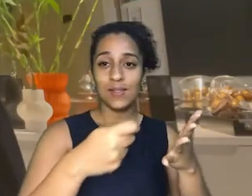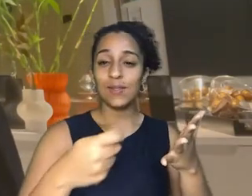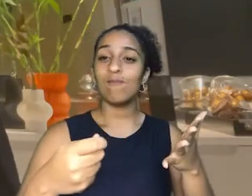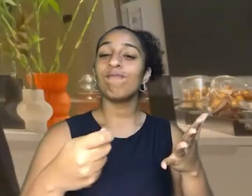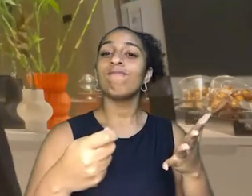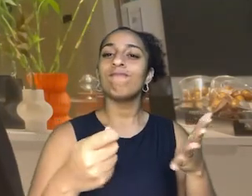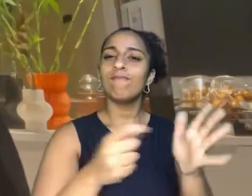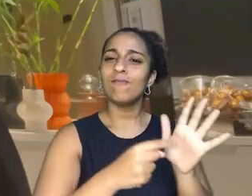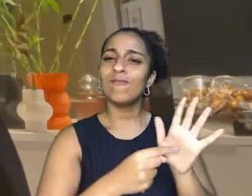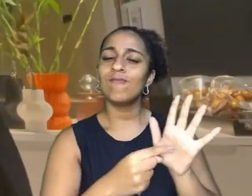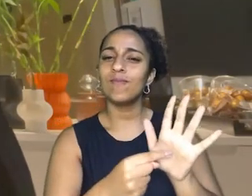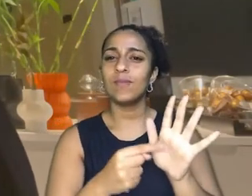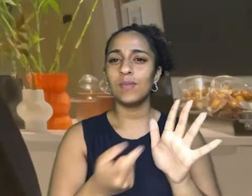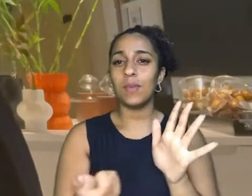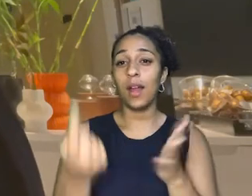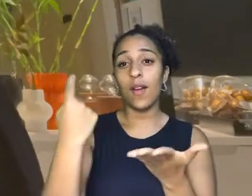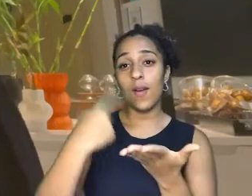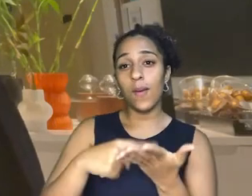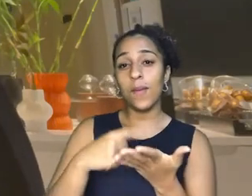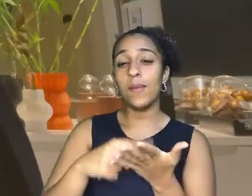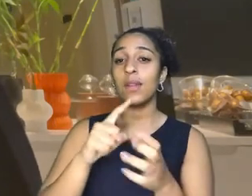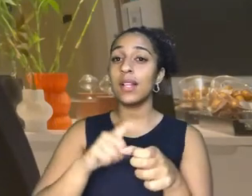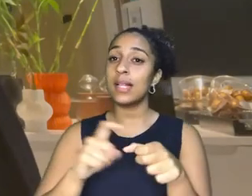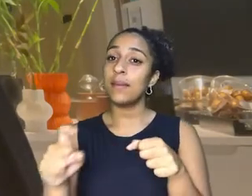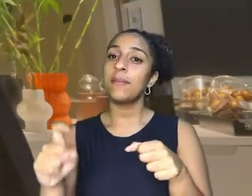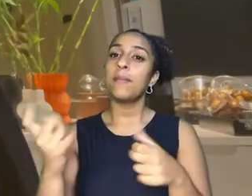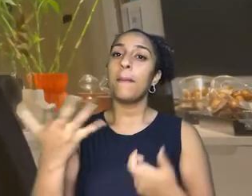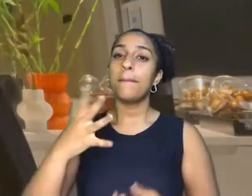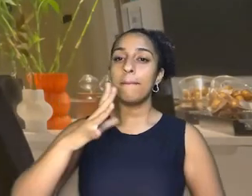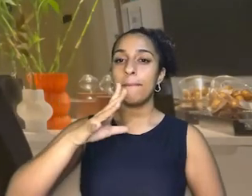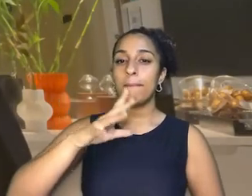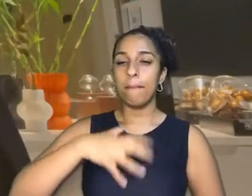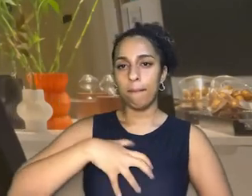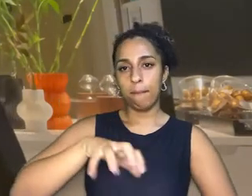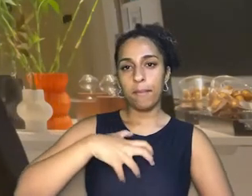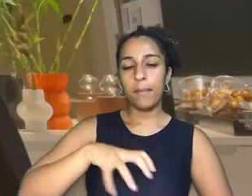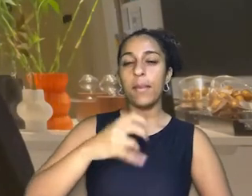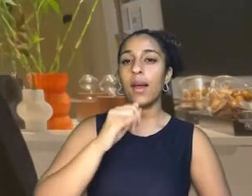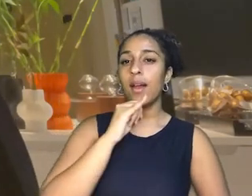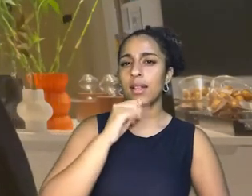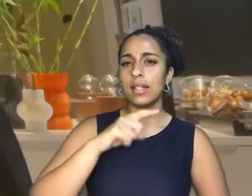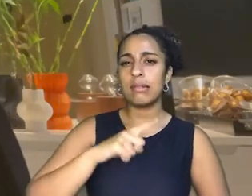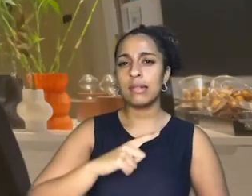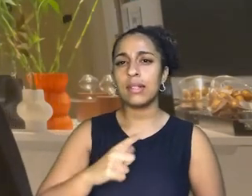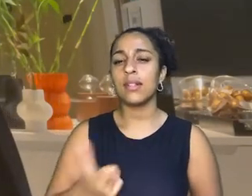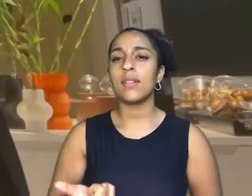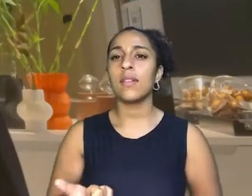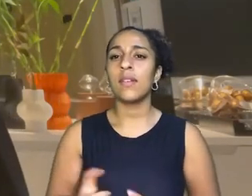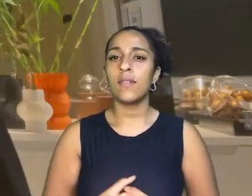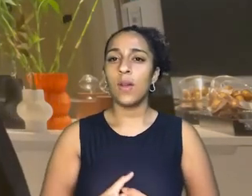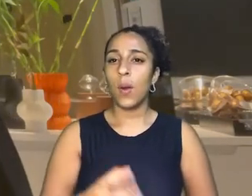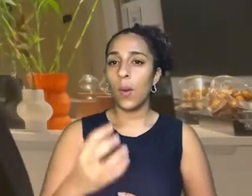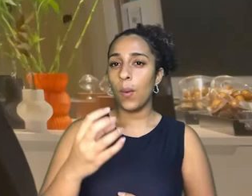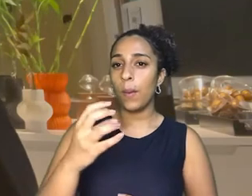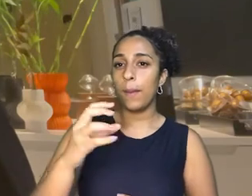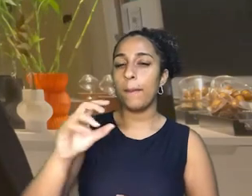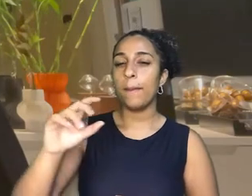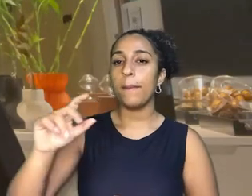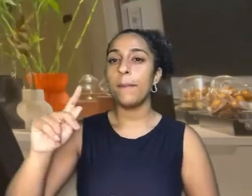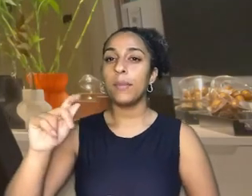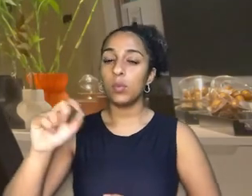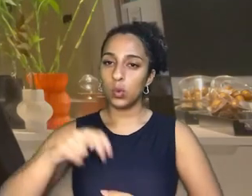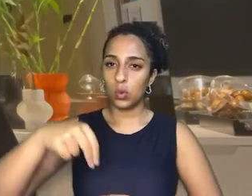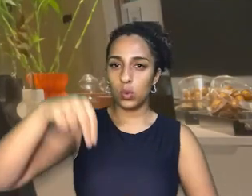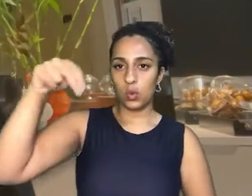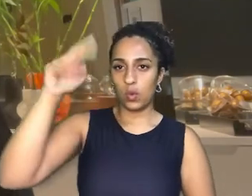para confirmar a nossa independência. Bahia, por exemplo, a gente tem o episódio do navio palhaço lá no norte